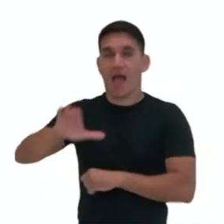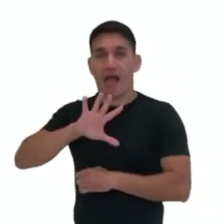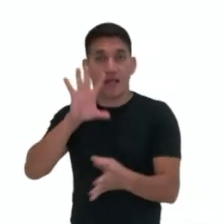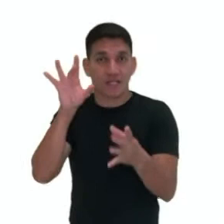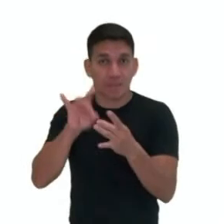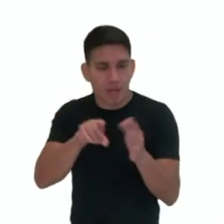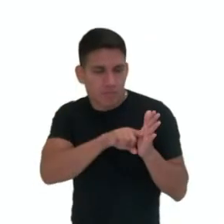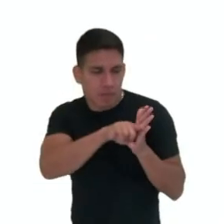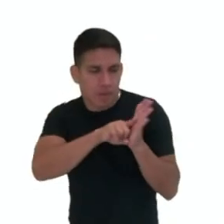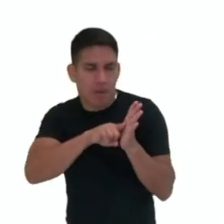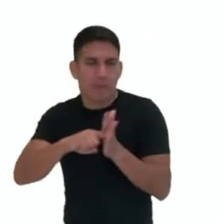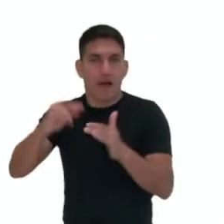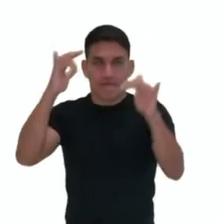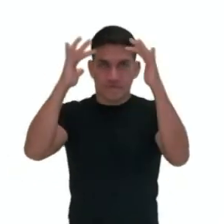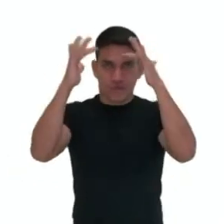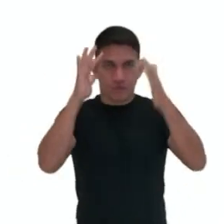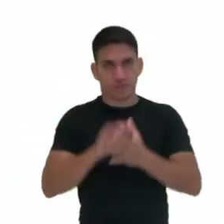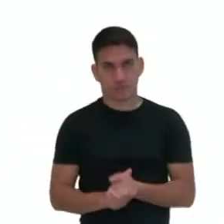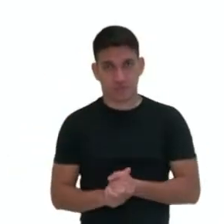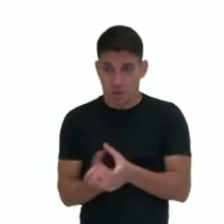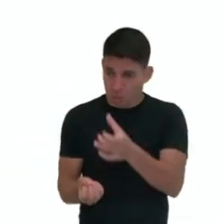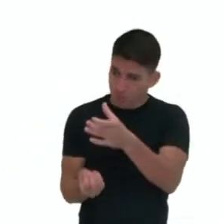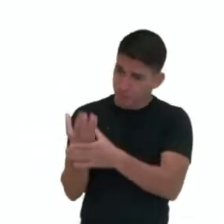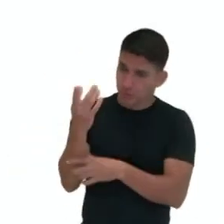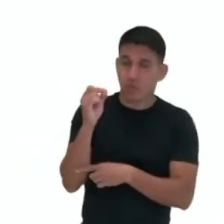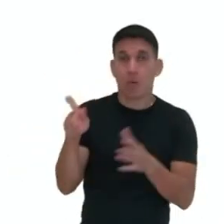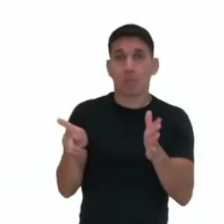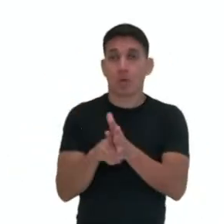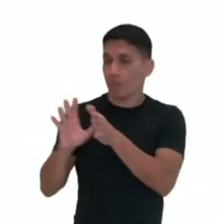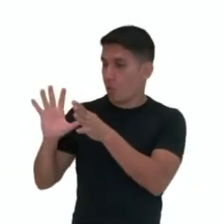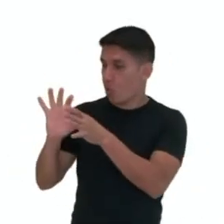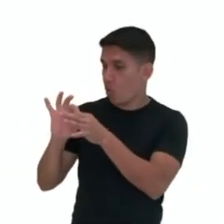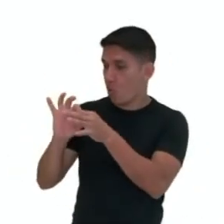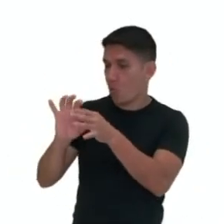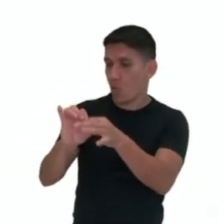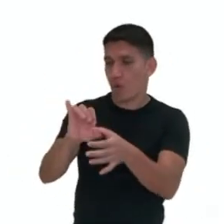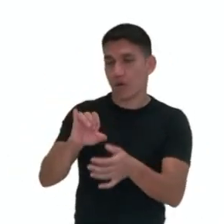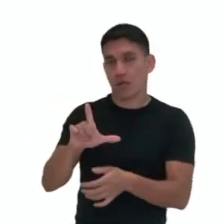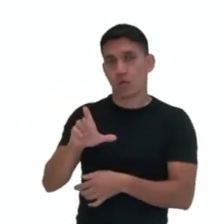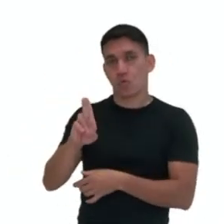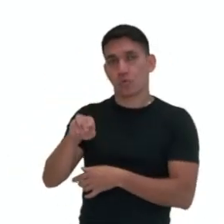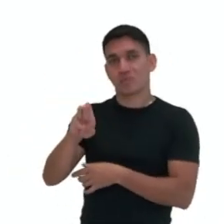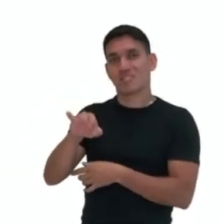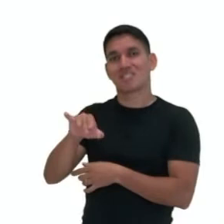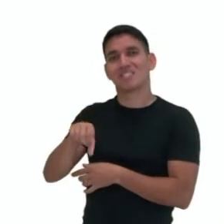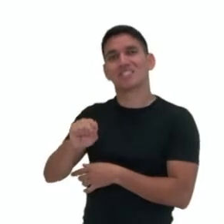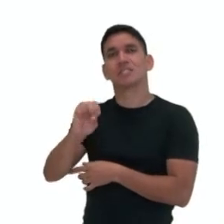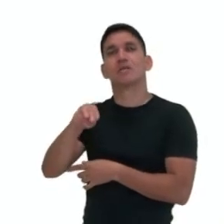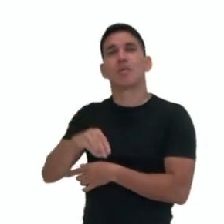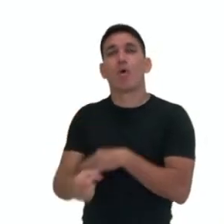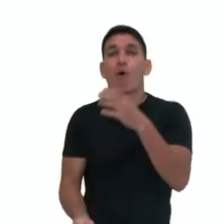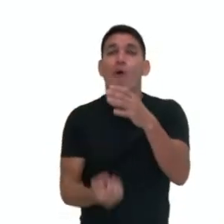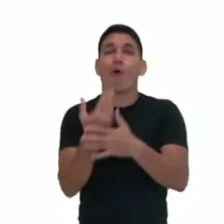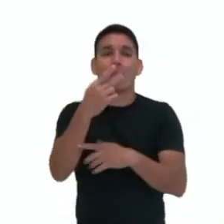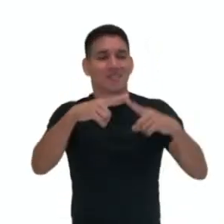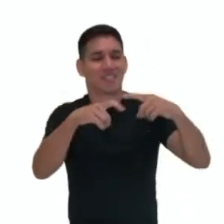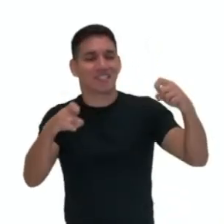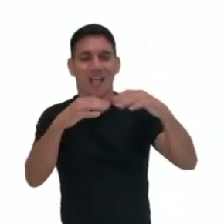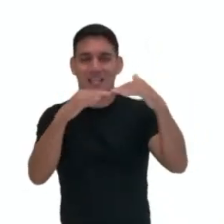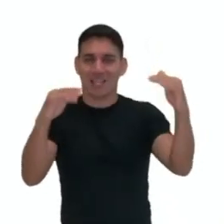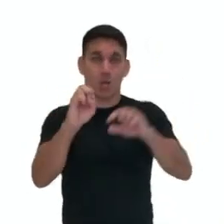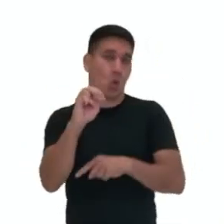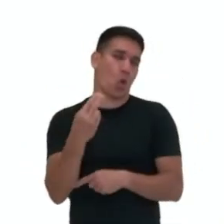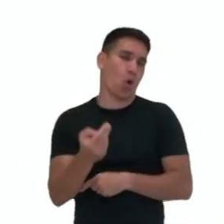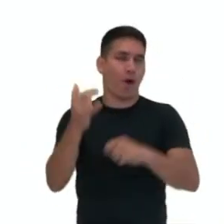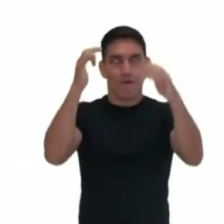de investigação filosófica. Seu surgimento se deu no contexto do iluminismo e funda a chamada ciência estética ou